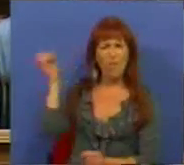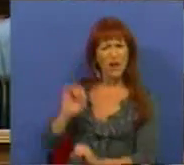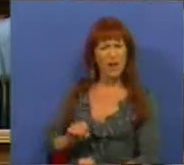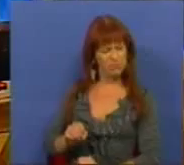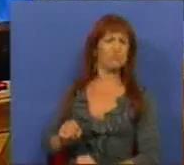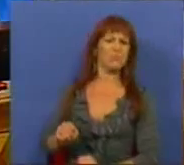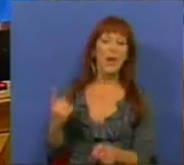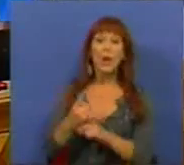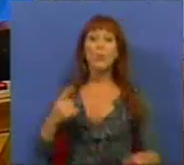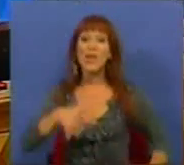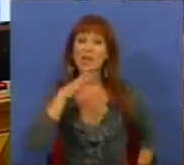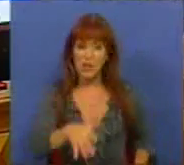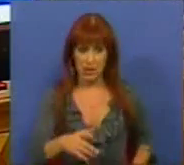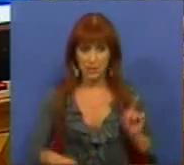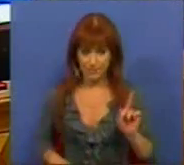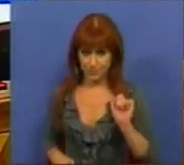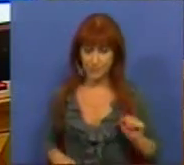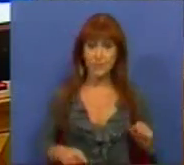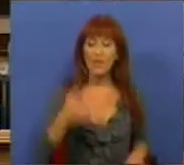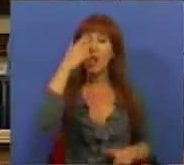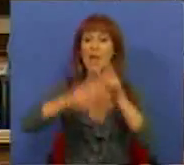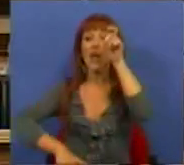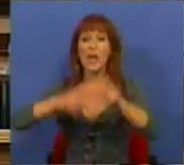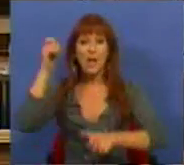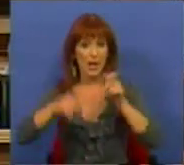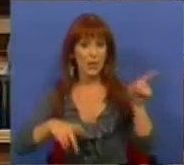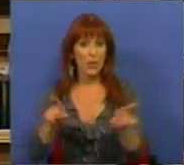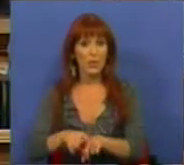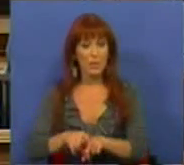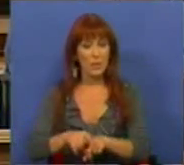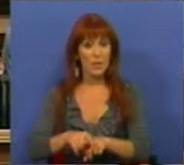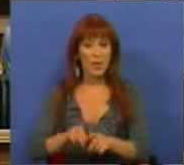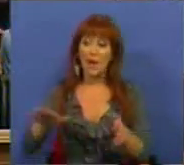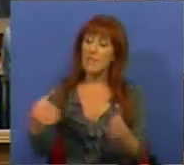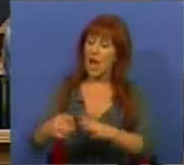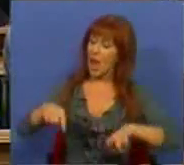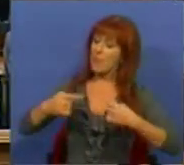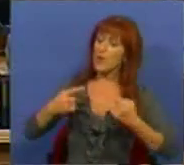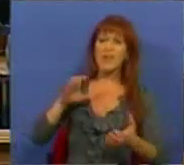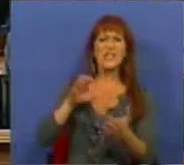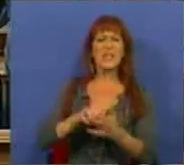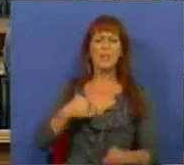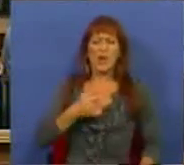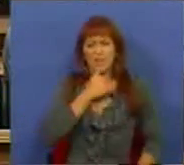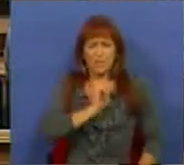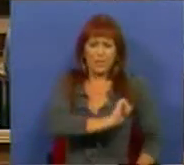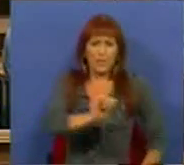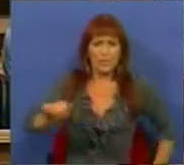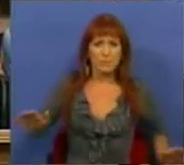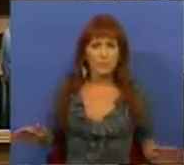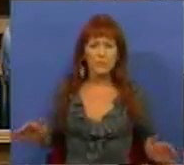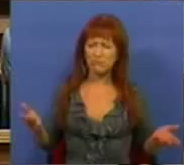vale nada. Porque dizer-se que as pessoas darão a si própria simbologia que entenderem